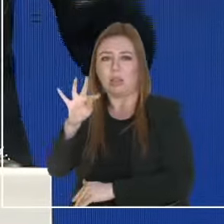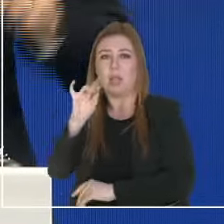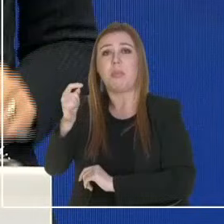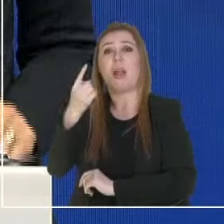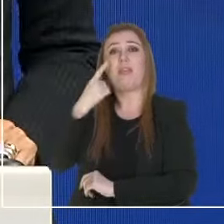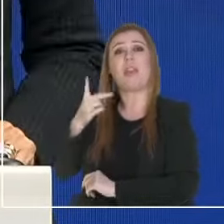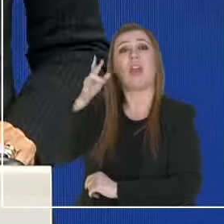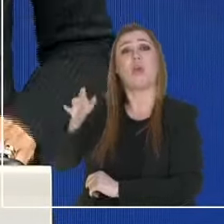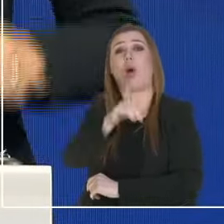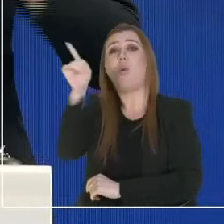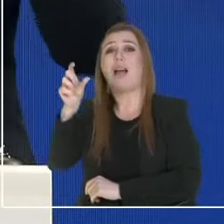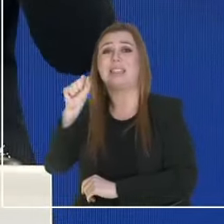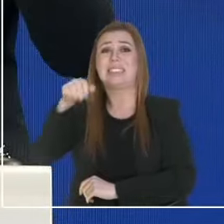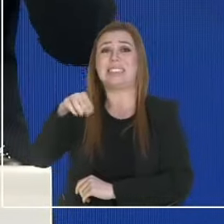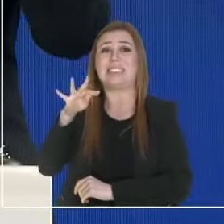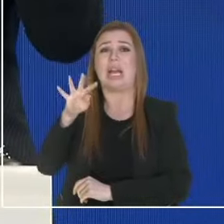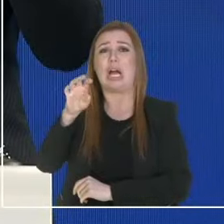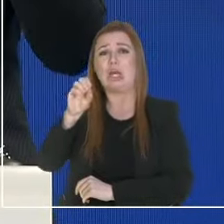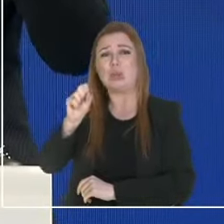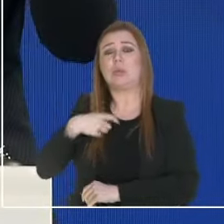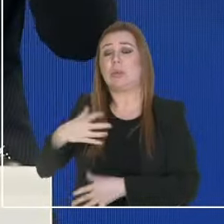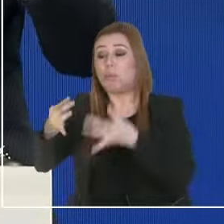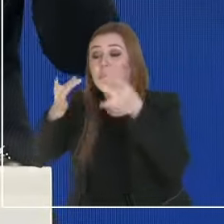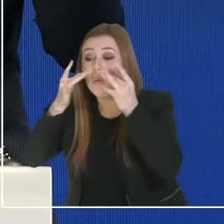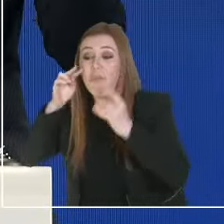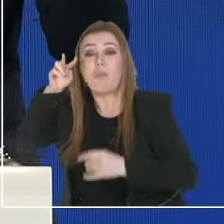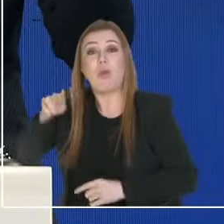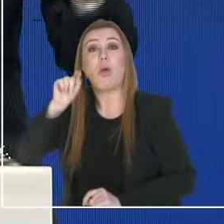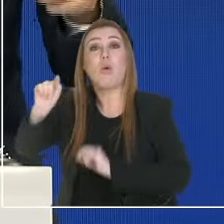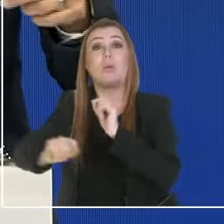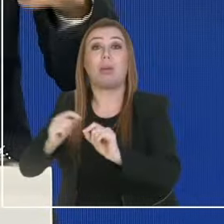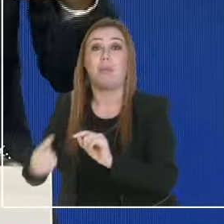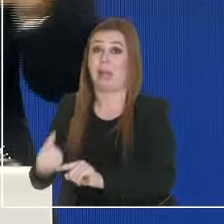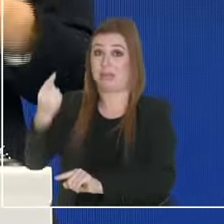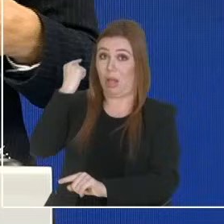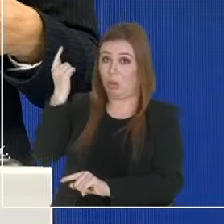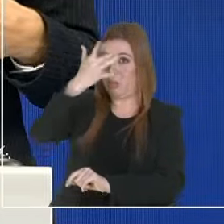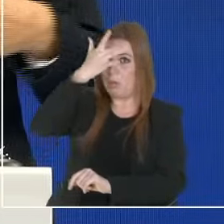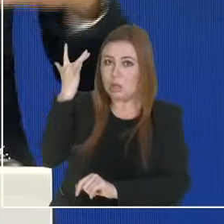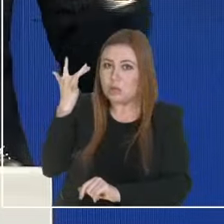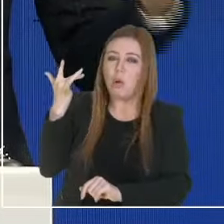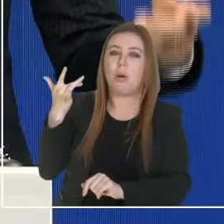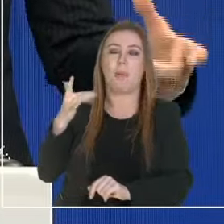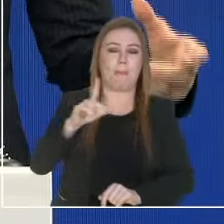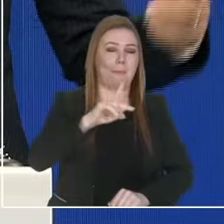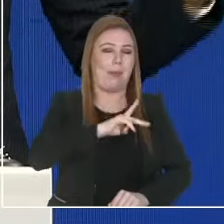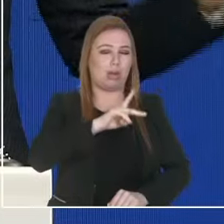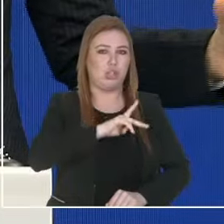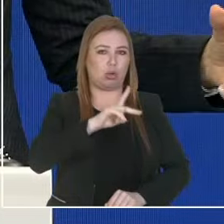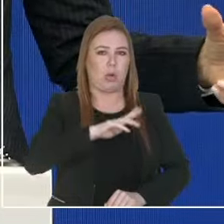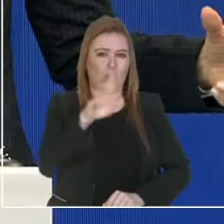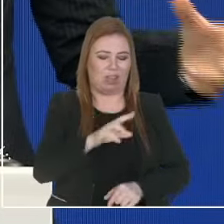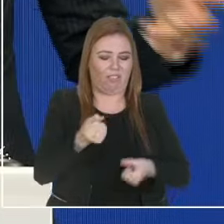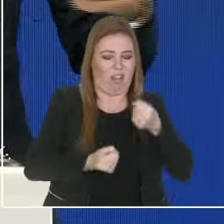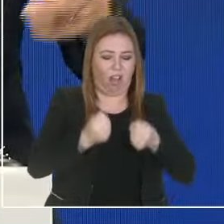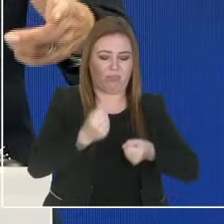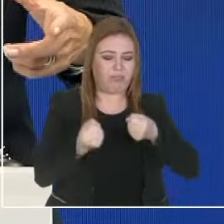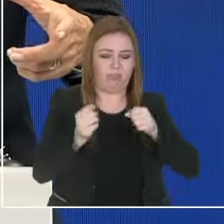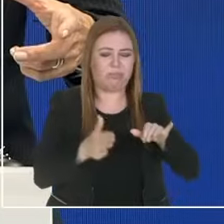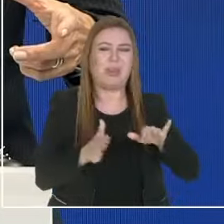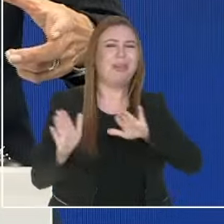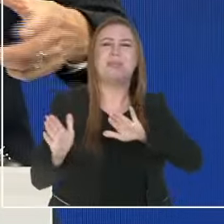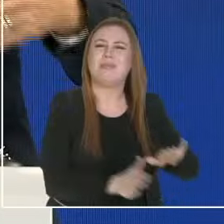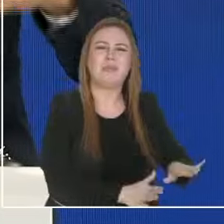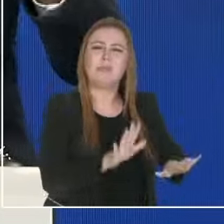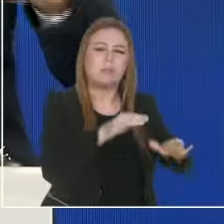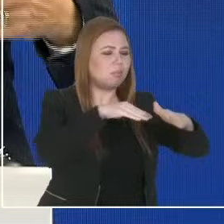em Santos e que funciona muito bem, com que o antigo usuário de transporte particular, quem usava carro, deixe o carro em casa ou